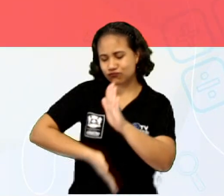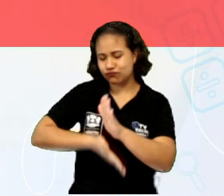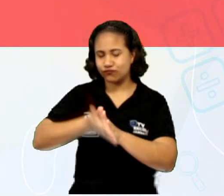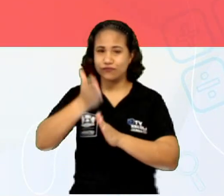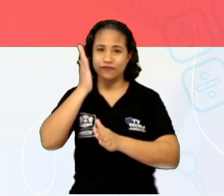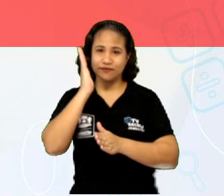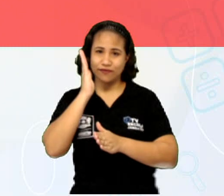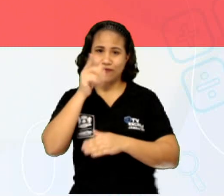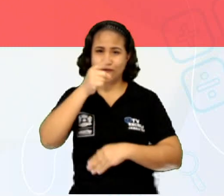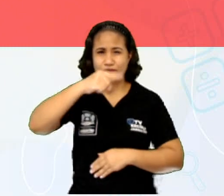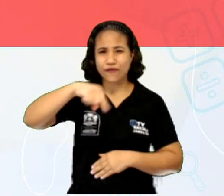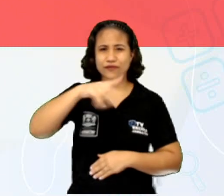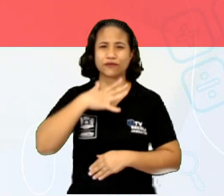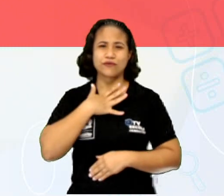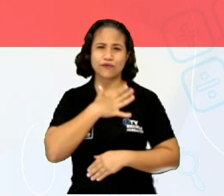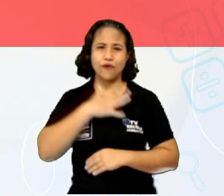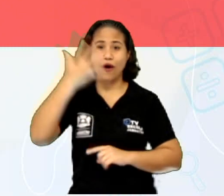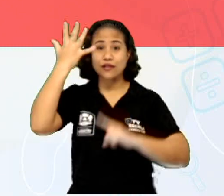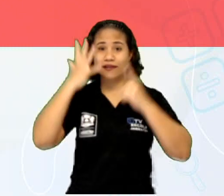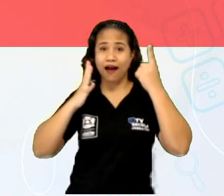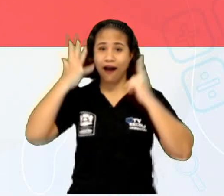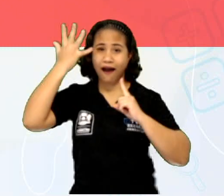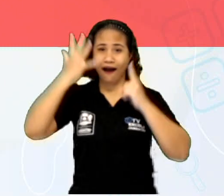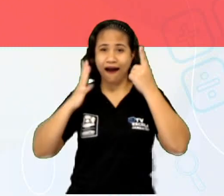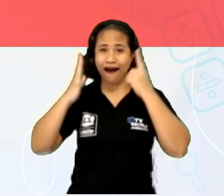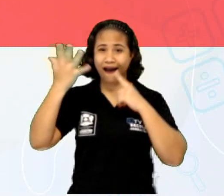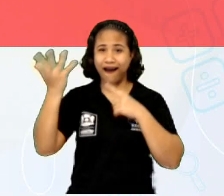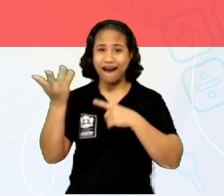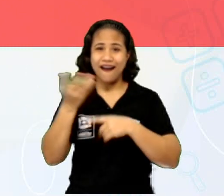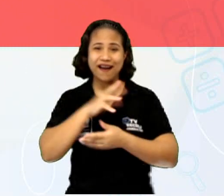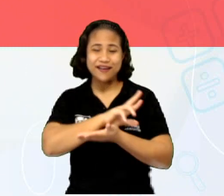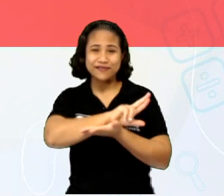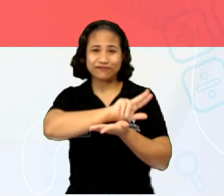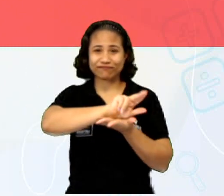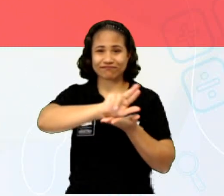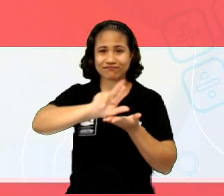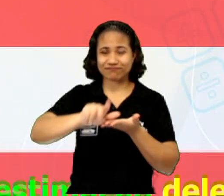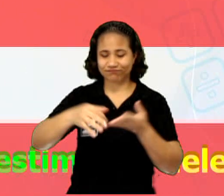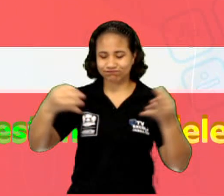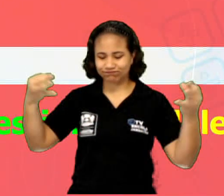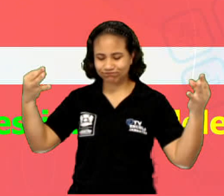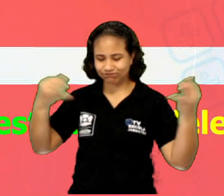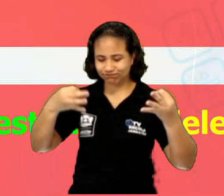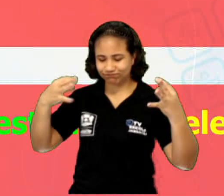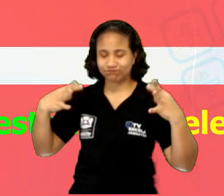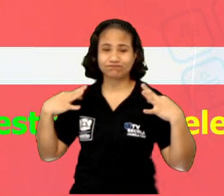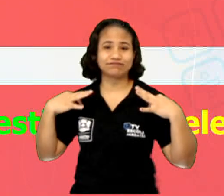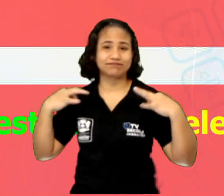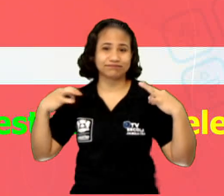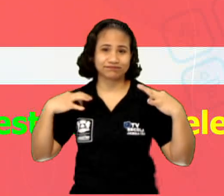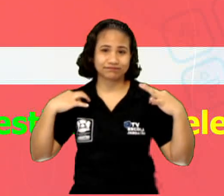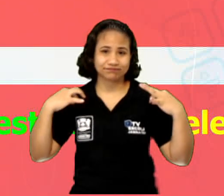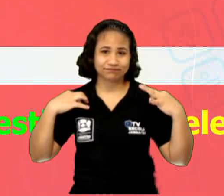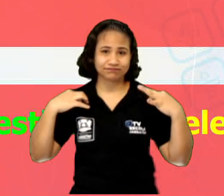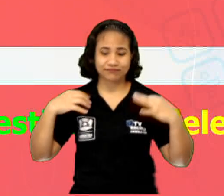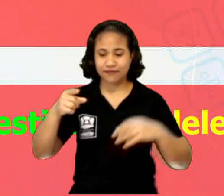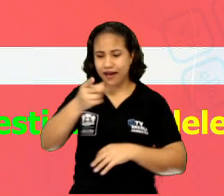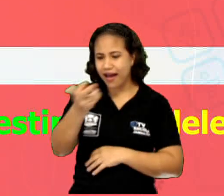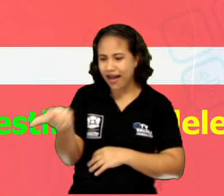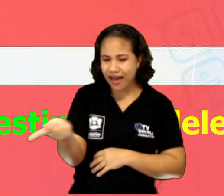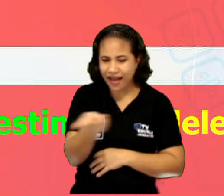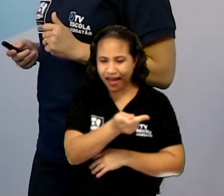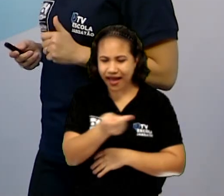Vocês gostam de carnaval. As fantasias de vocês estão fantásticas. Eles amam os